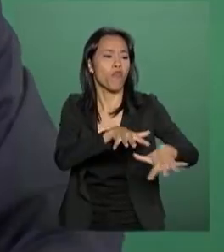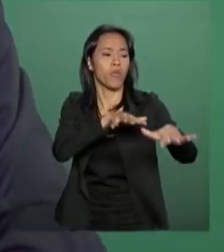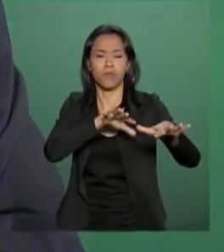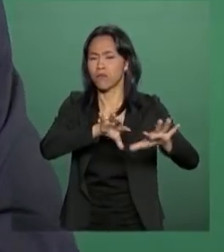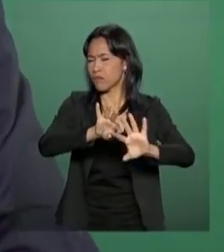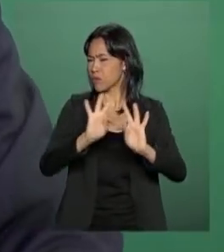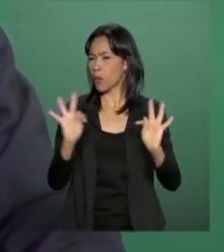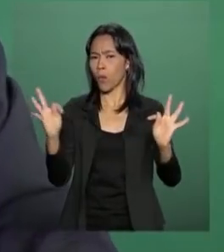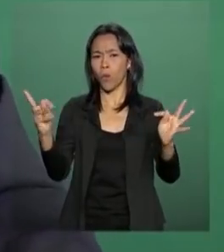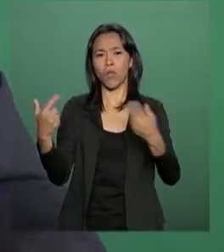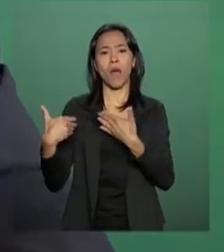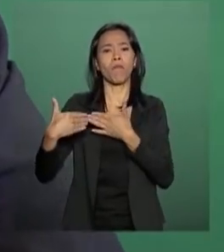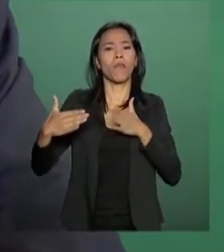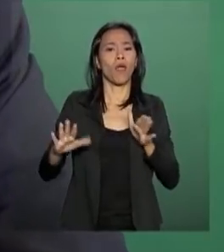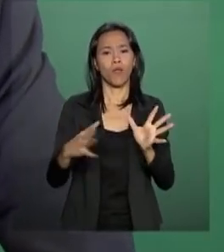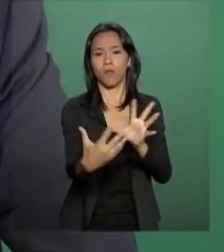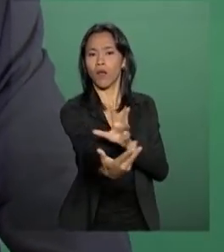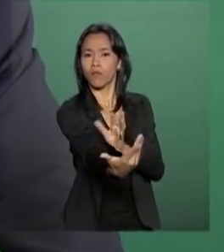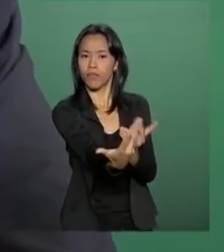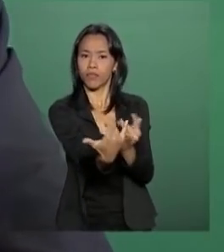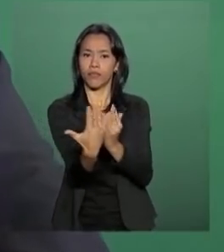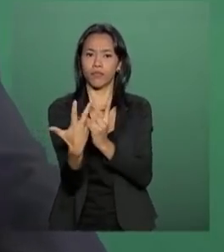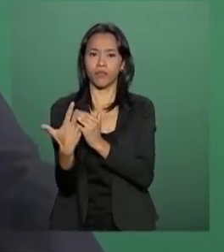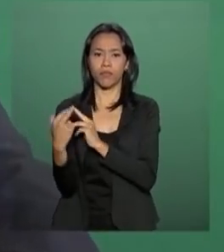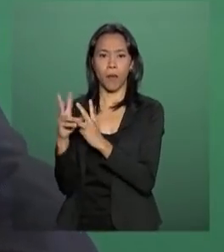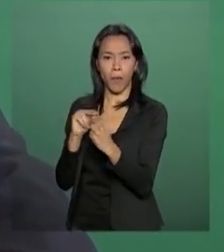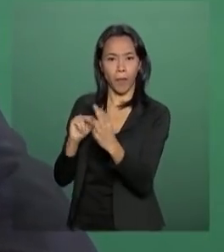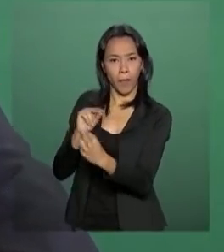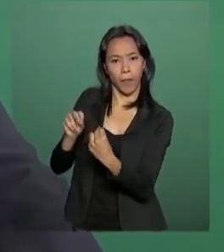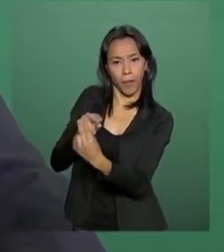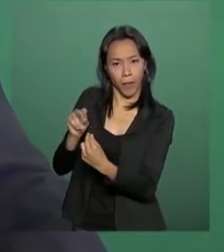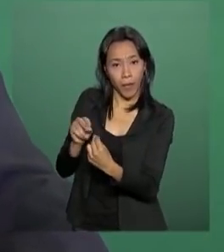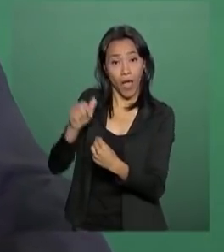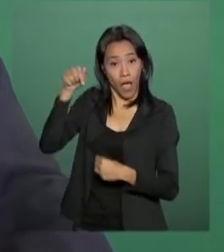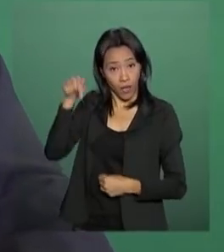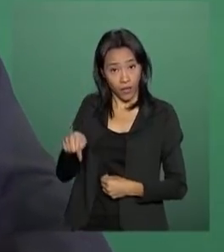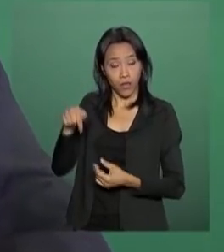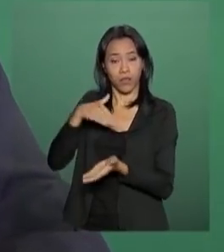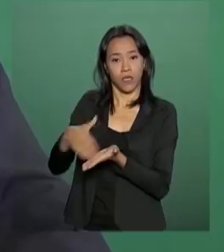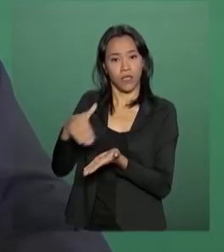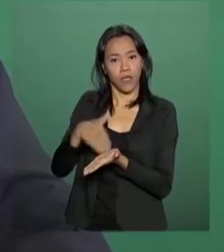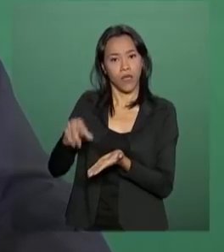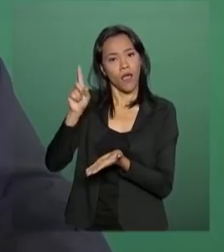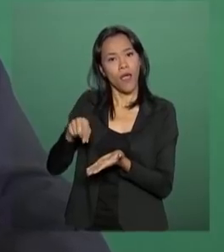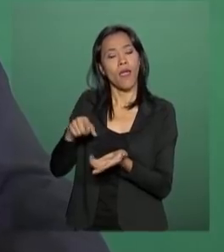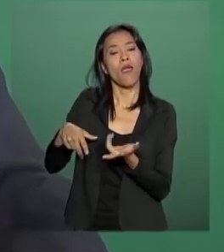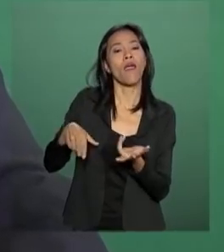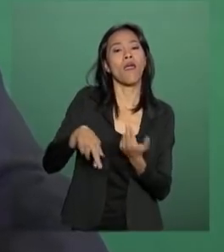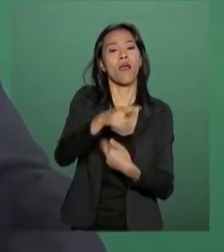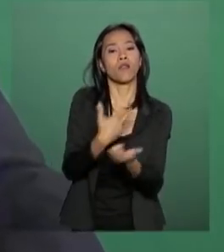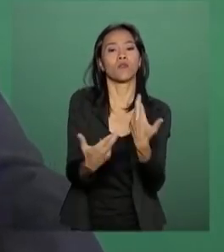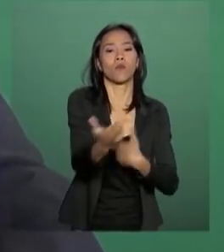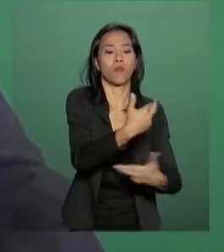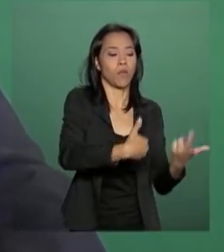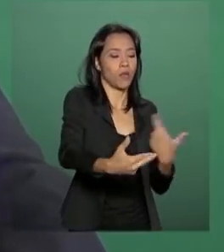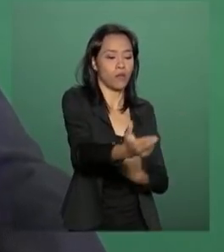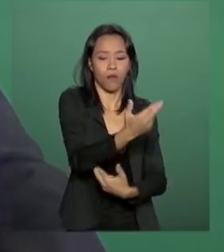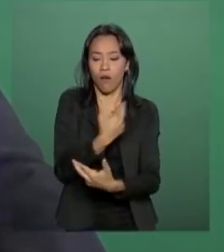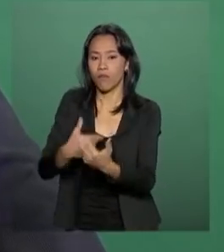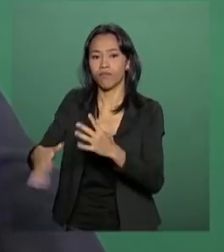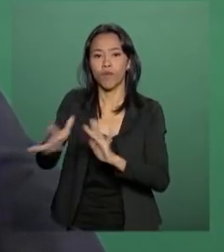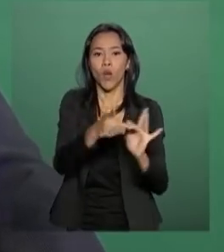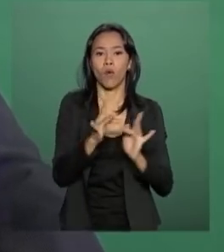outra consideração. A Secretaria de Governo é um elemento de relacionamento de toda a sociedade